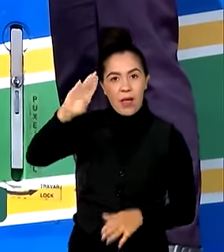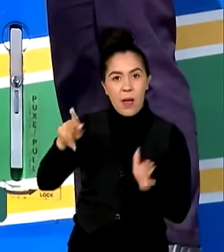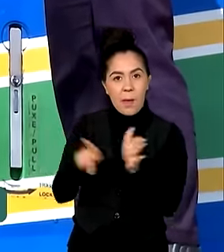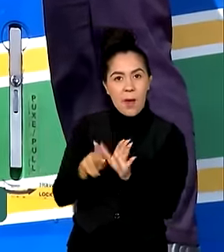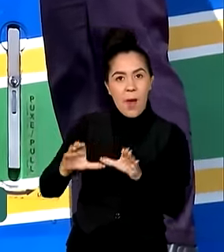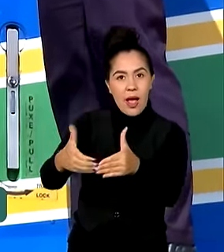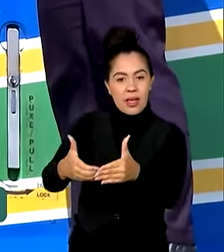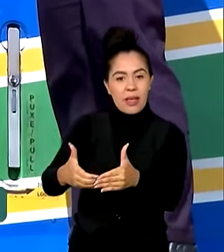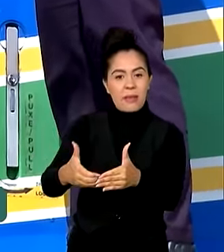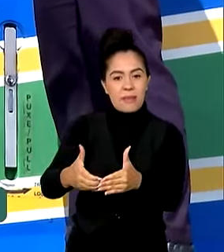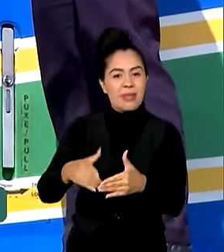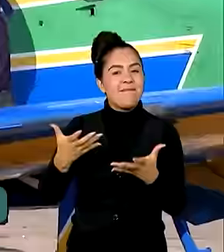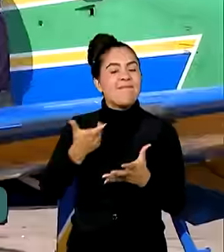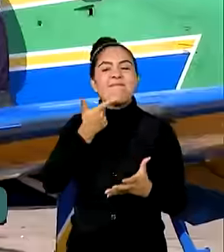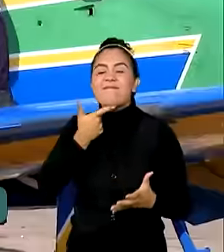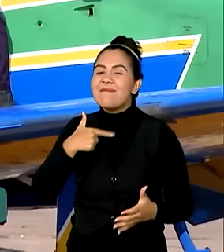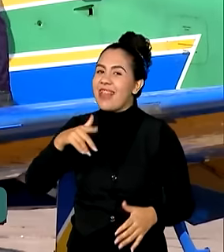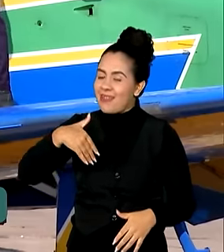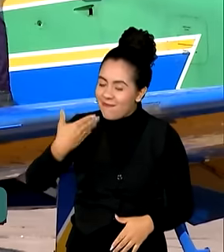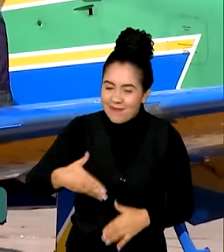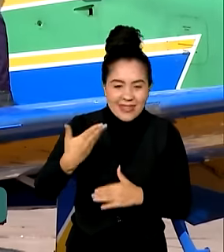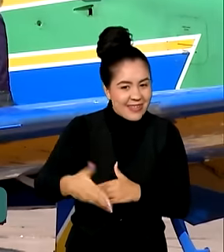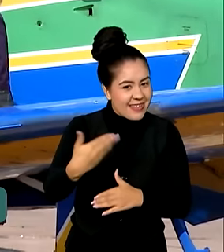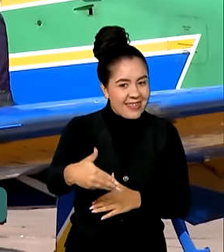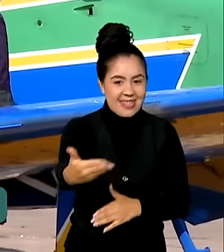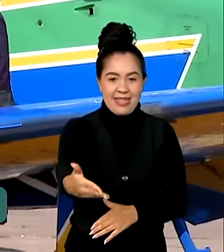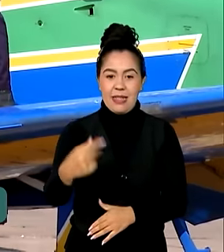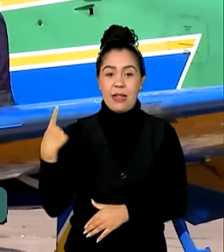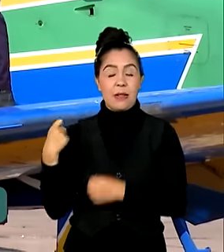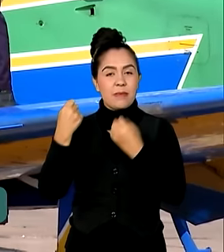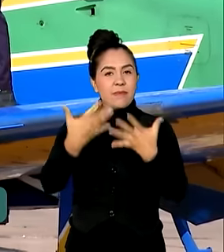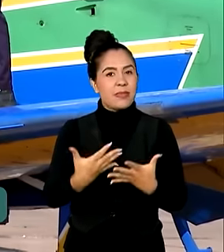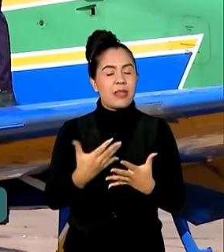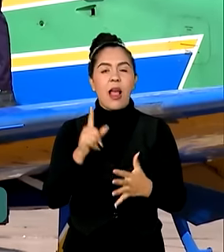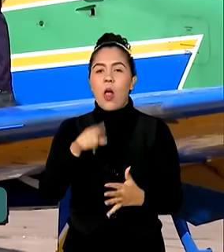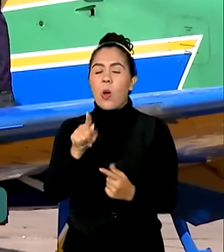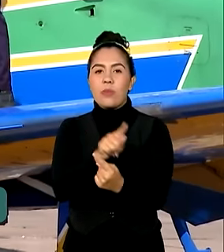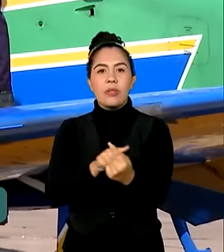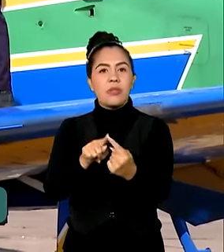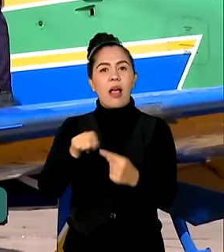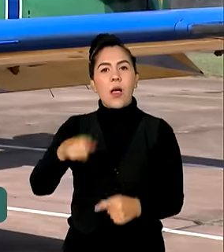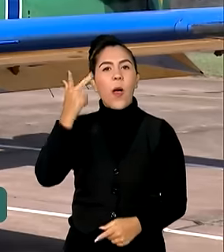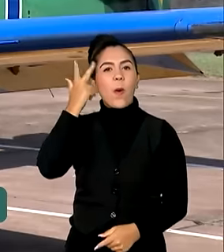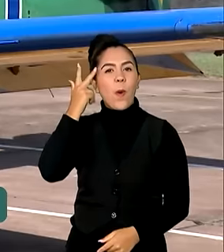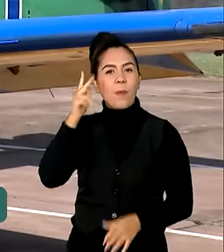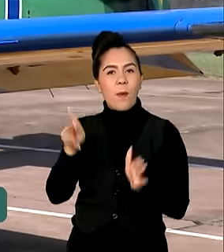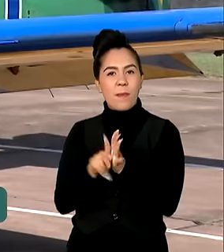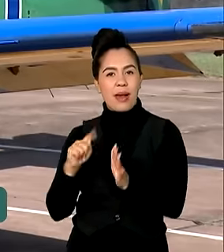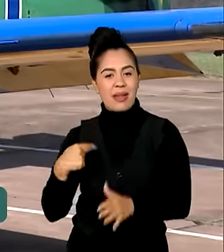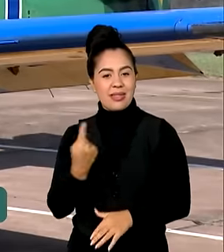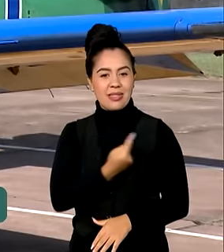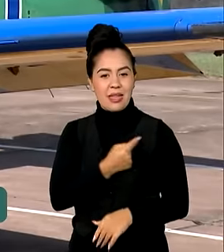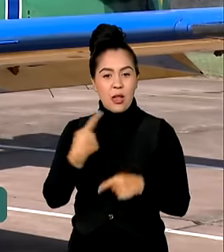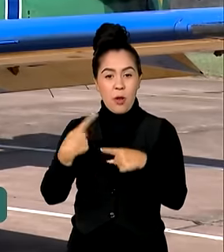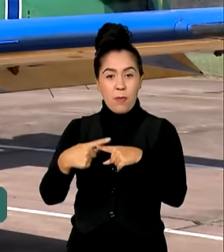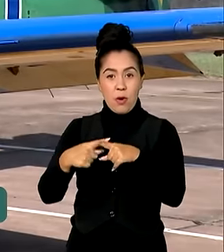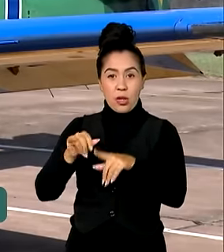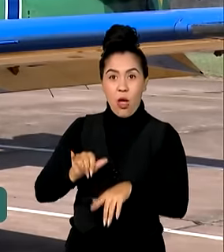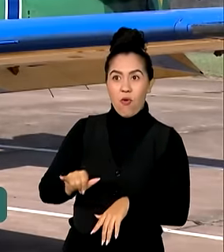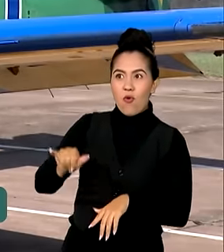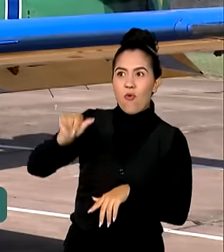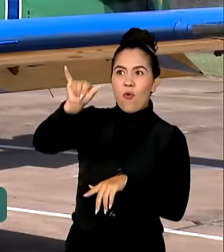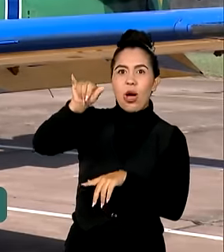parece não cansar de viver. Era um objetivo, acho que todo mundo, isso é um lugar comum aqui para os militares de FAB, né? A fumaça é muito forte nessa